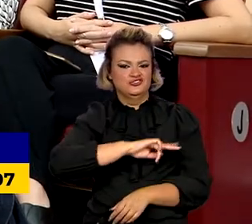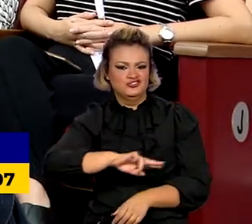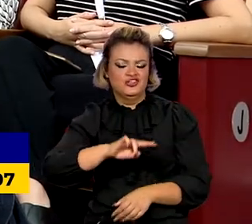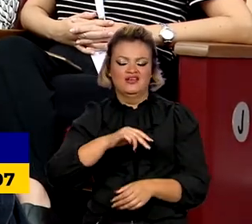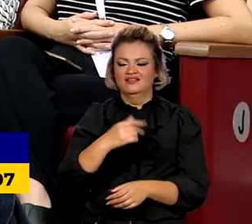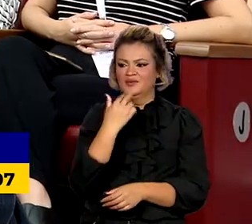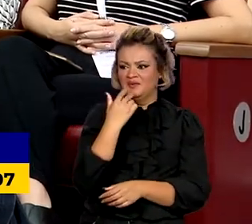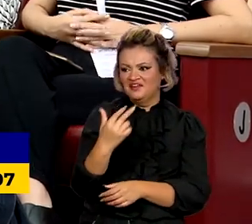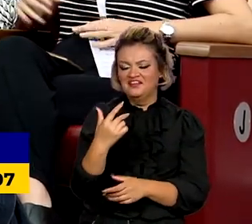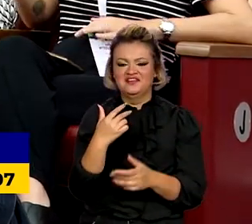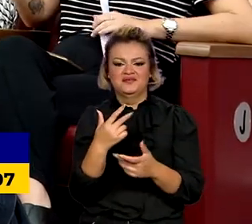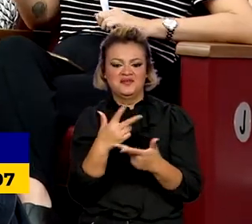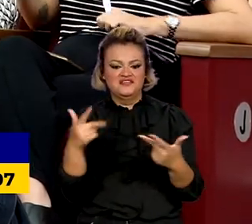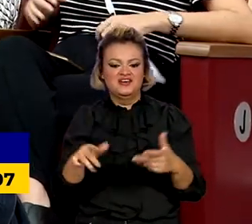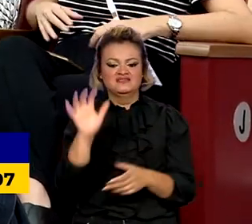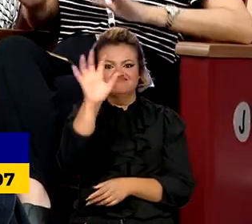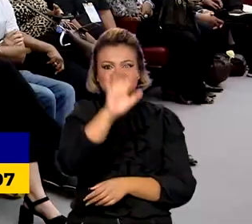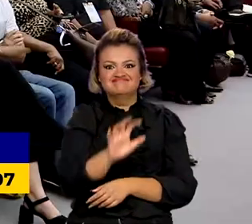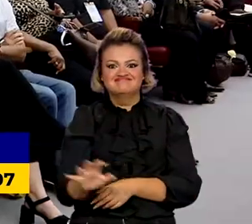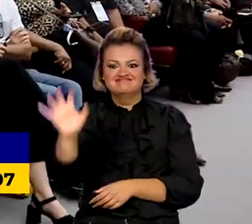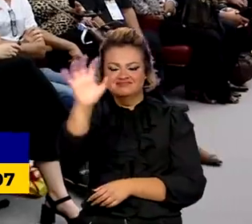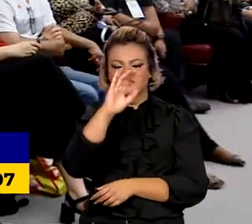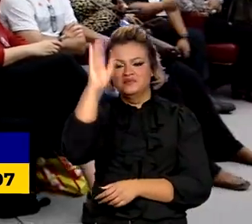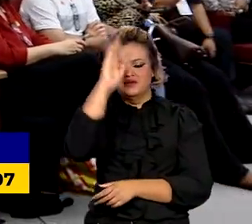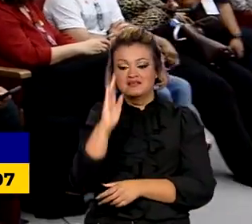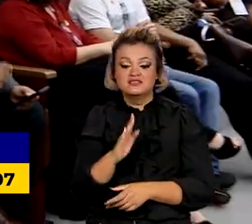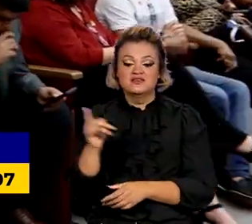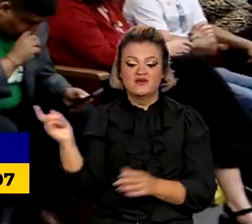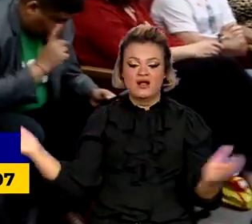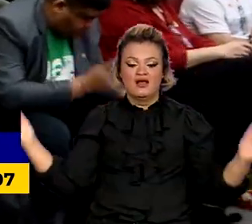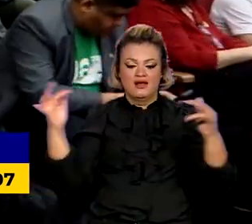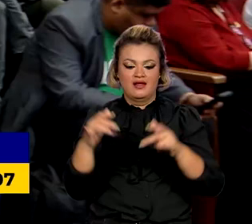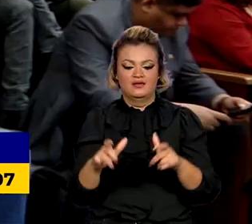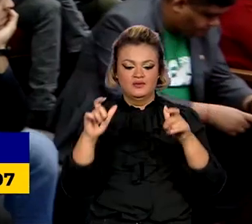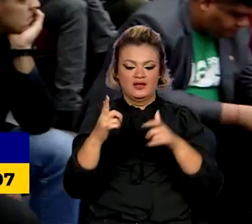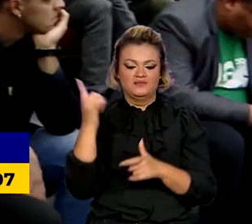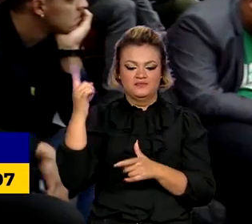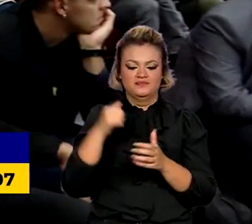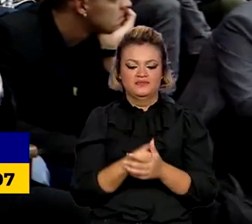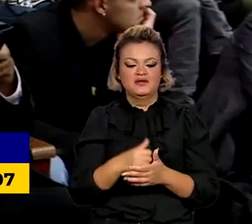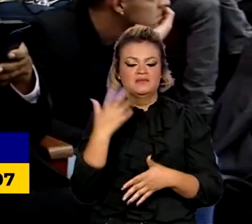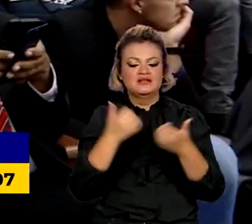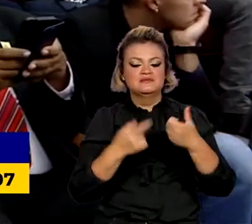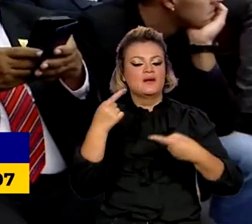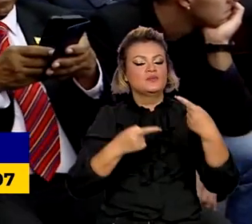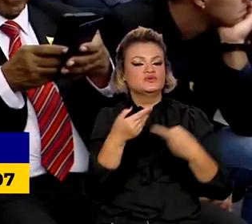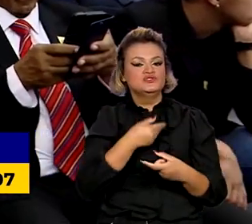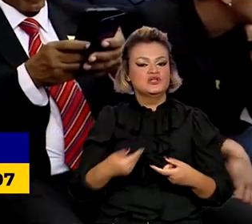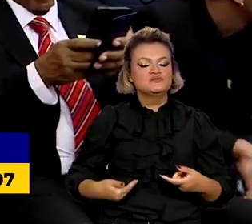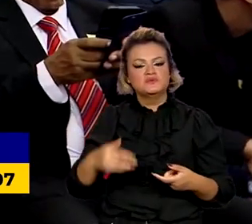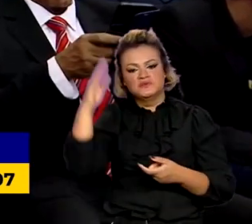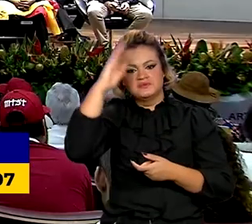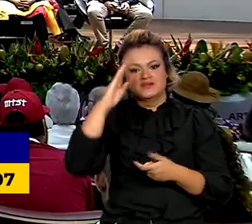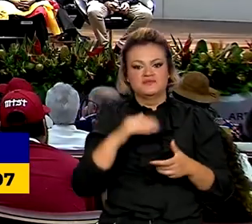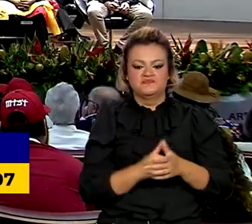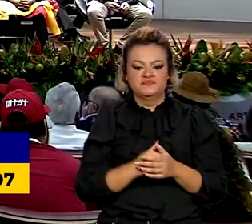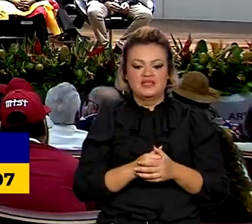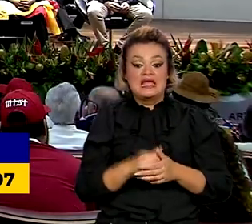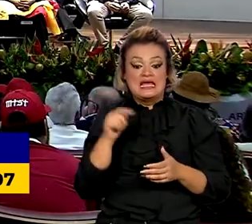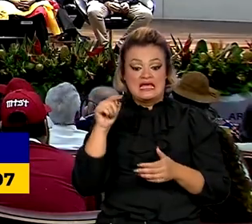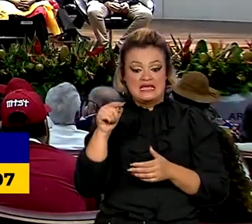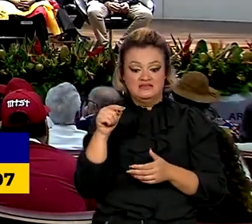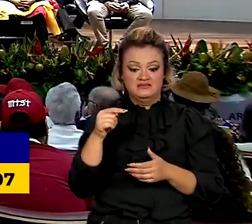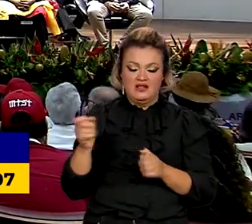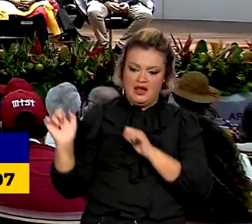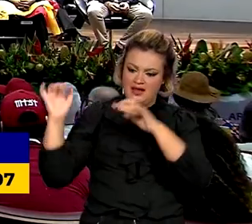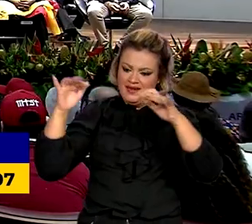sotaque de todas as regiões do país, reunida no mesmo espaço para discutir as políticas públicas do Brasil. Eles vieram